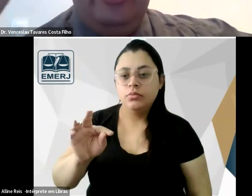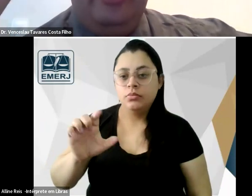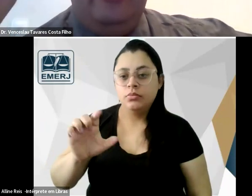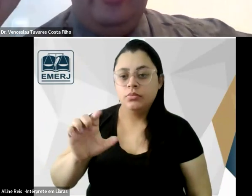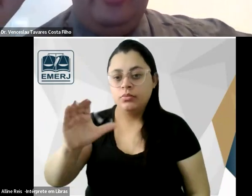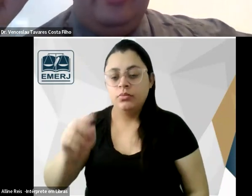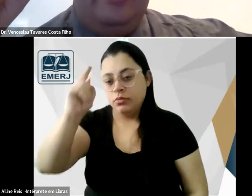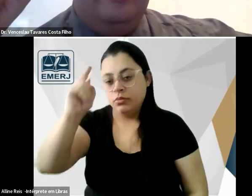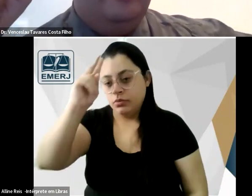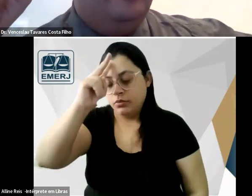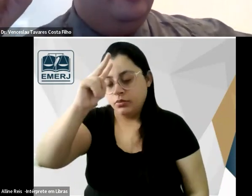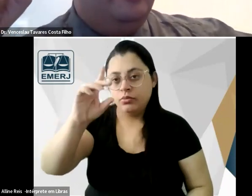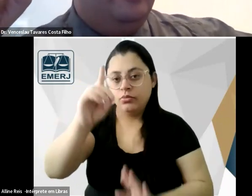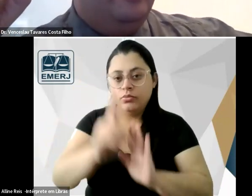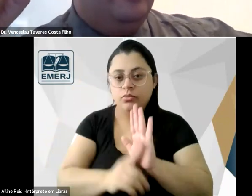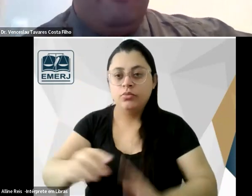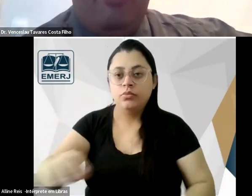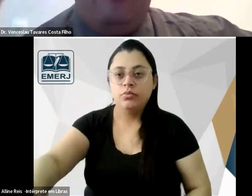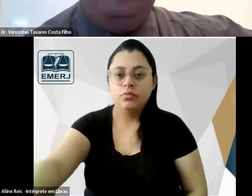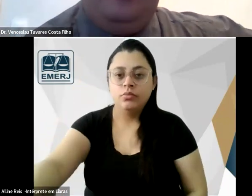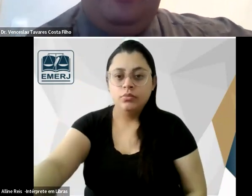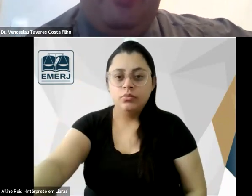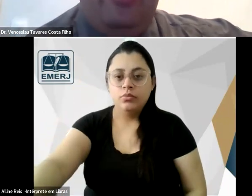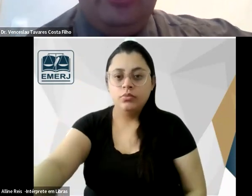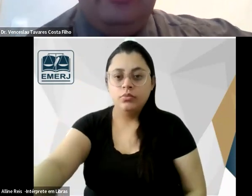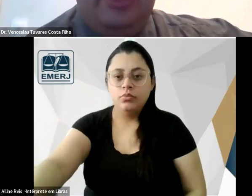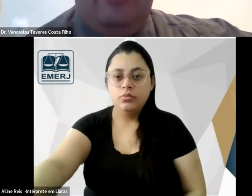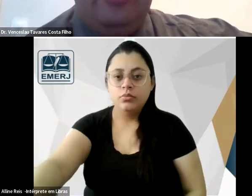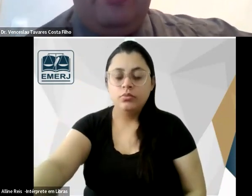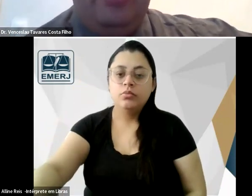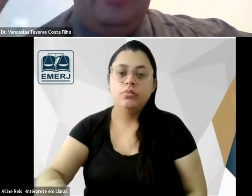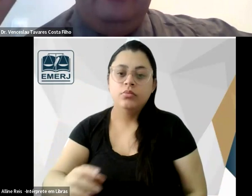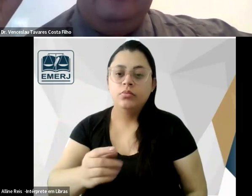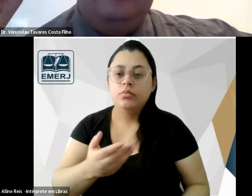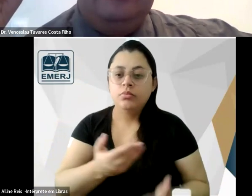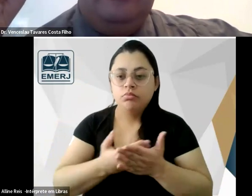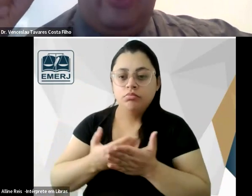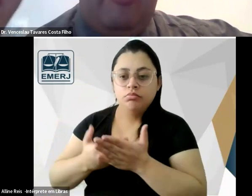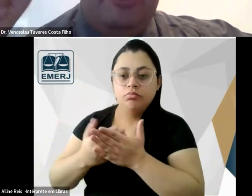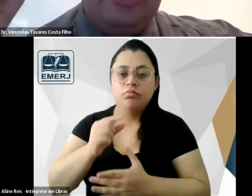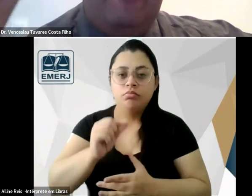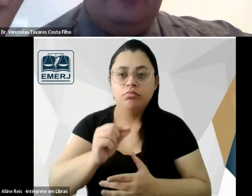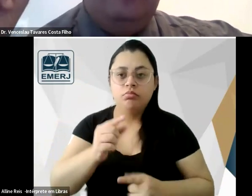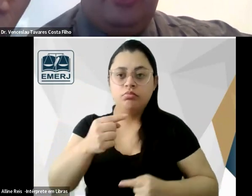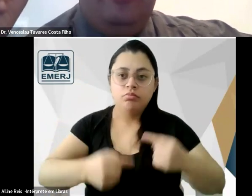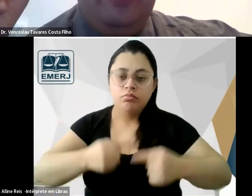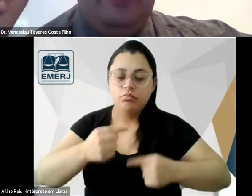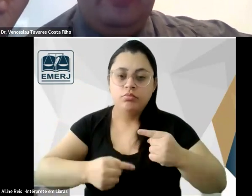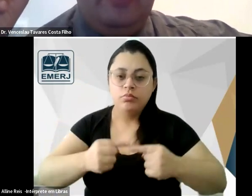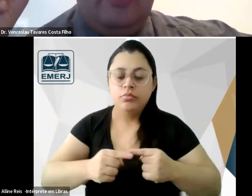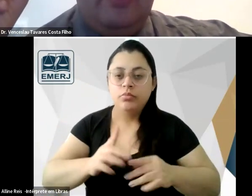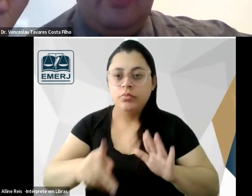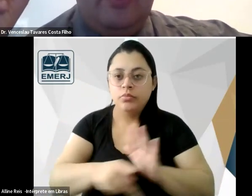história do direito que é pouco pouco estudado pouco debatido o argumento da escravidão natural